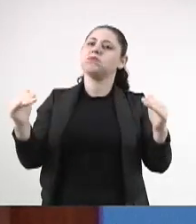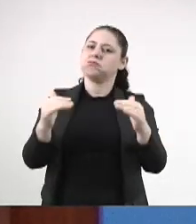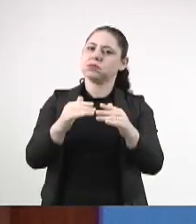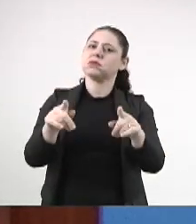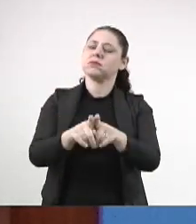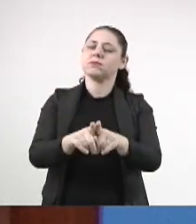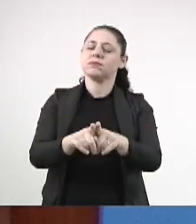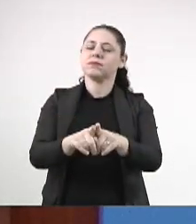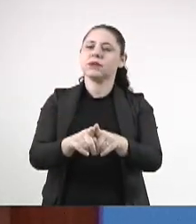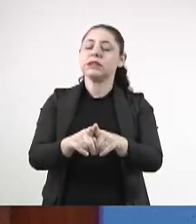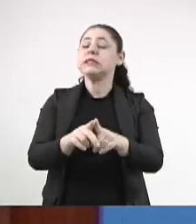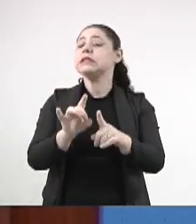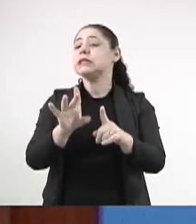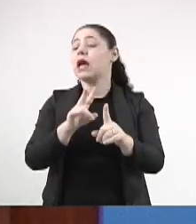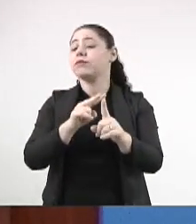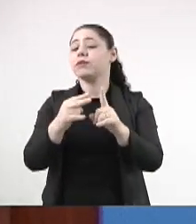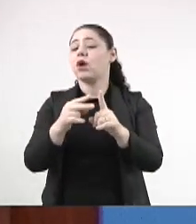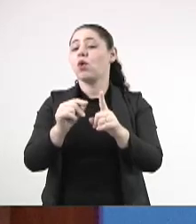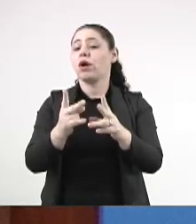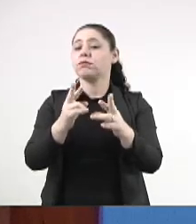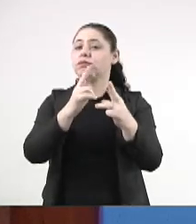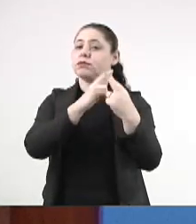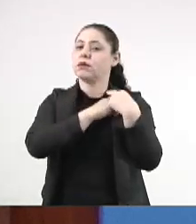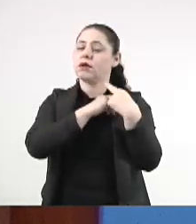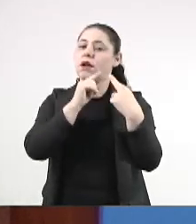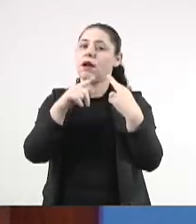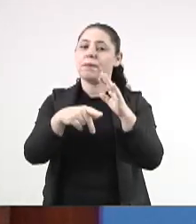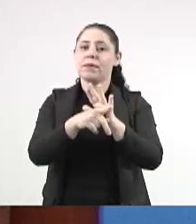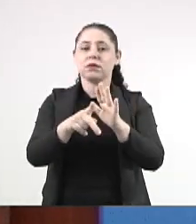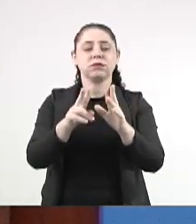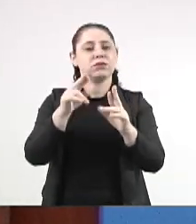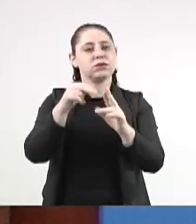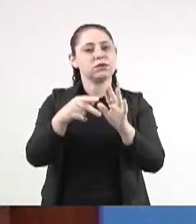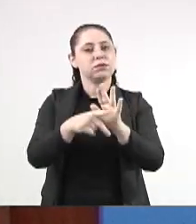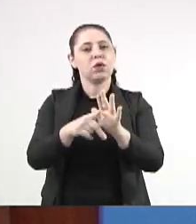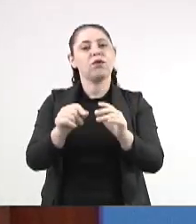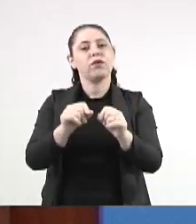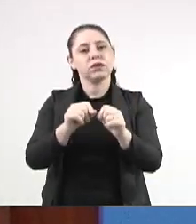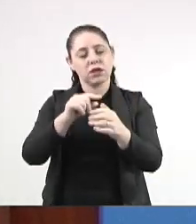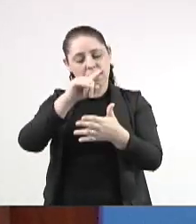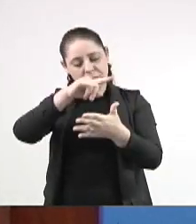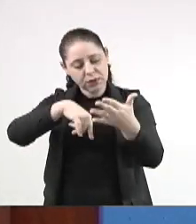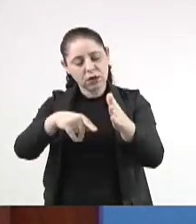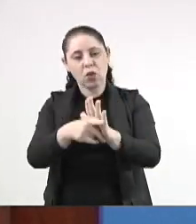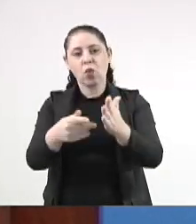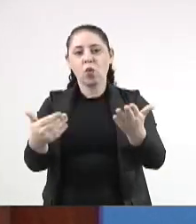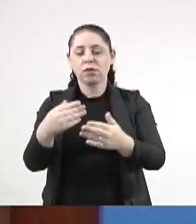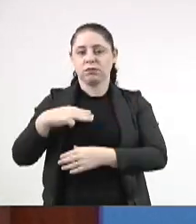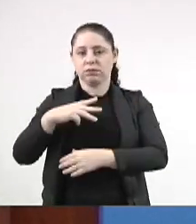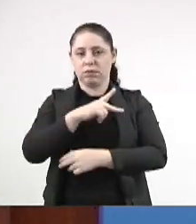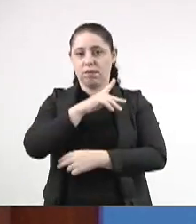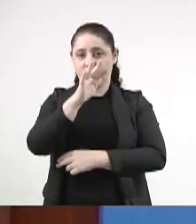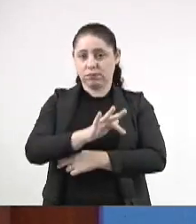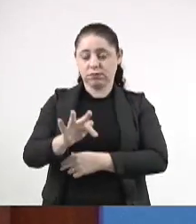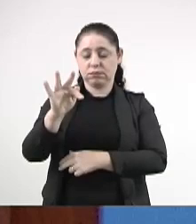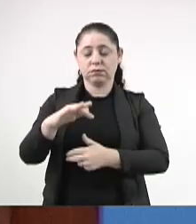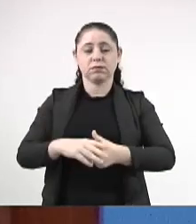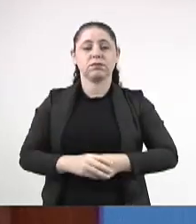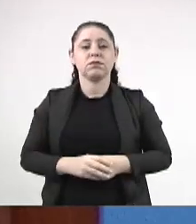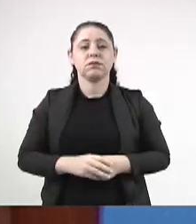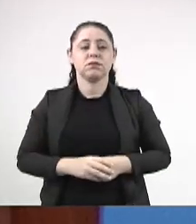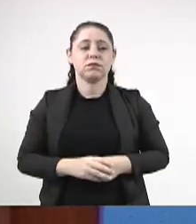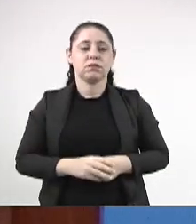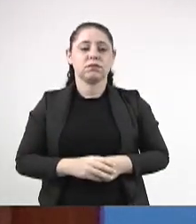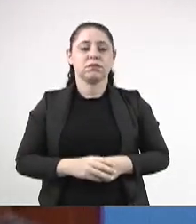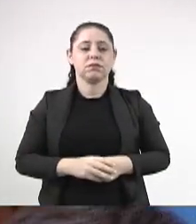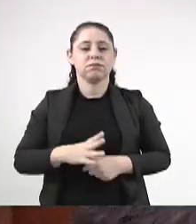também do ponto de vista de atribuir responsabilidade à representação que estou protocolando esta semana no Ministério Público Federal. Elegante,